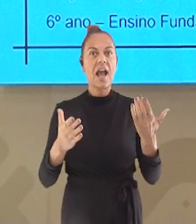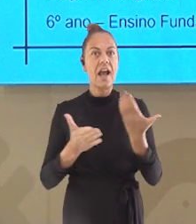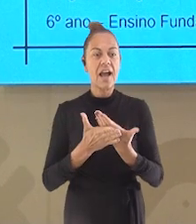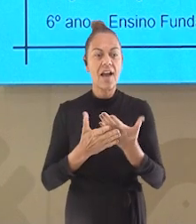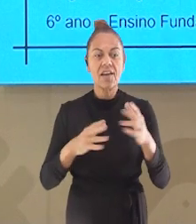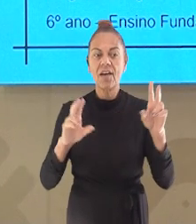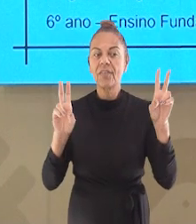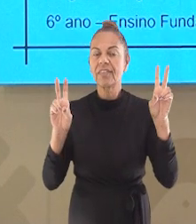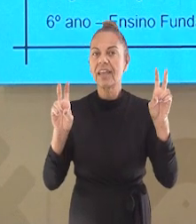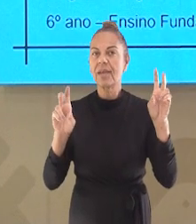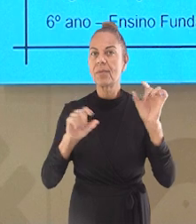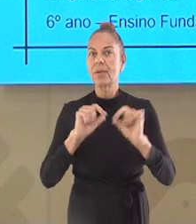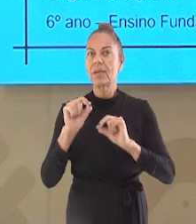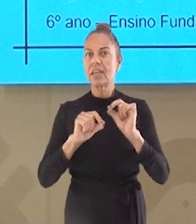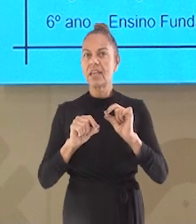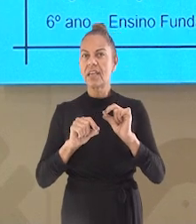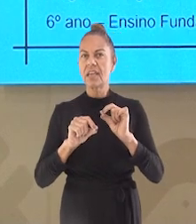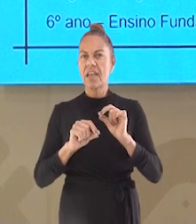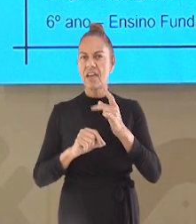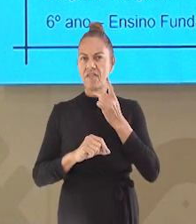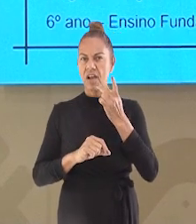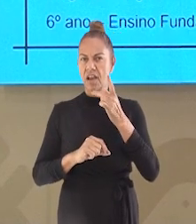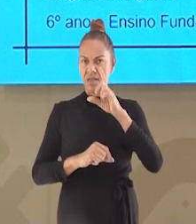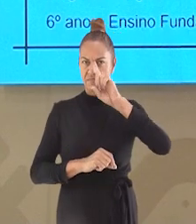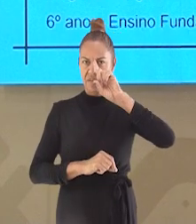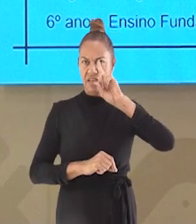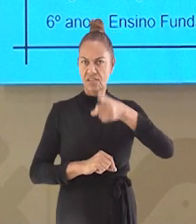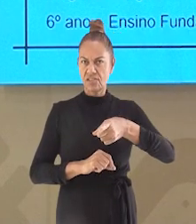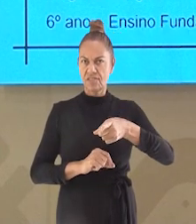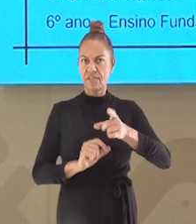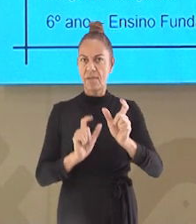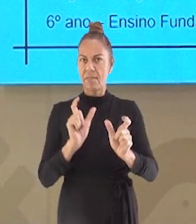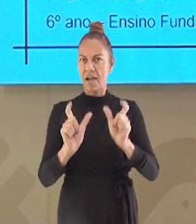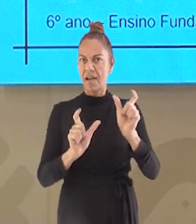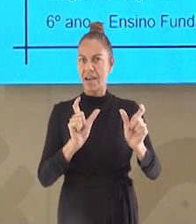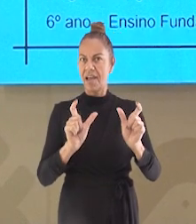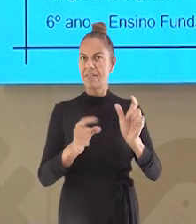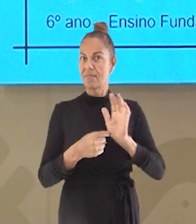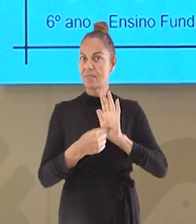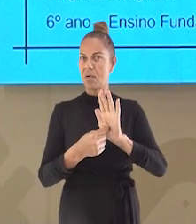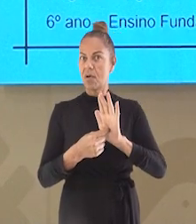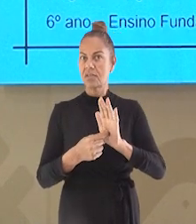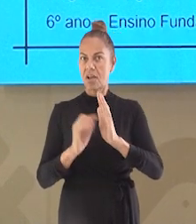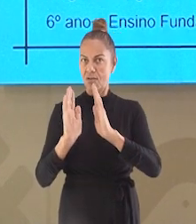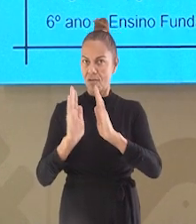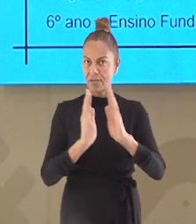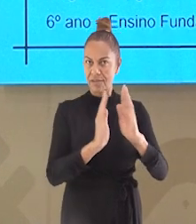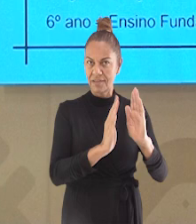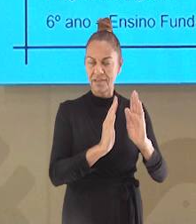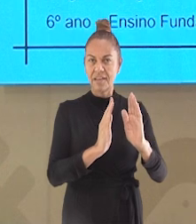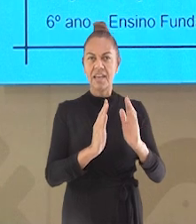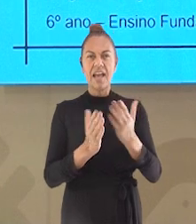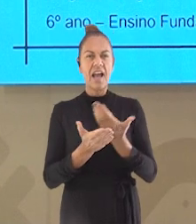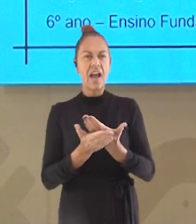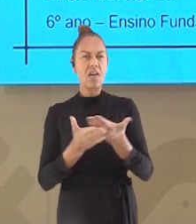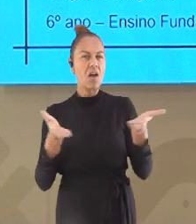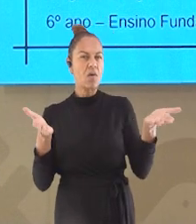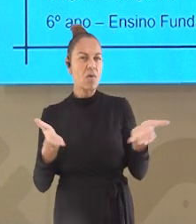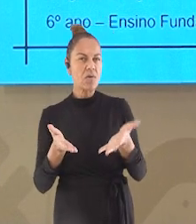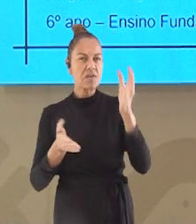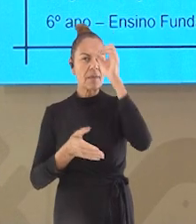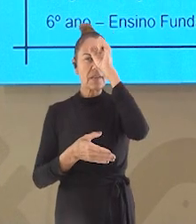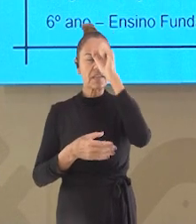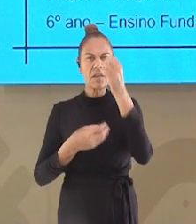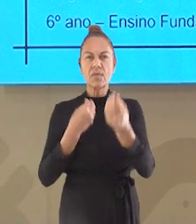imperativo, palavras que indicam ordem. Nesta aula você irá aprender sobre como as palavras,